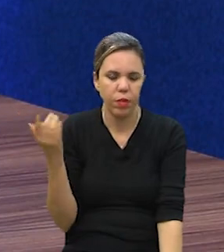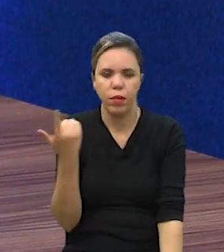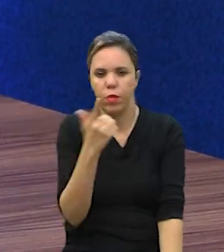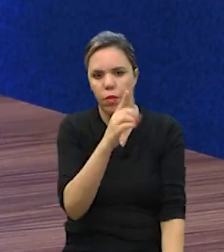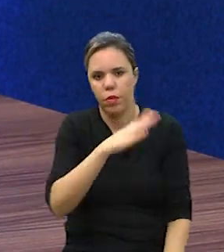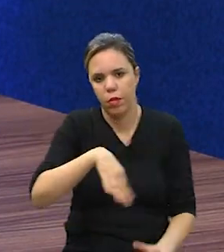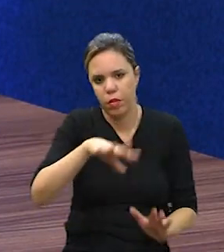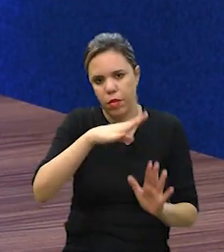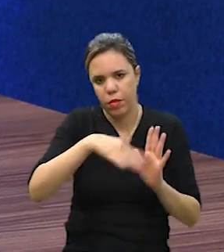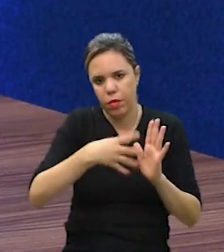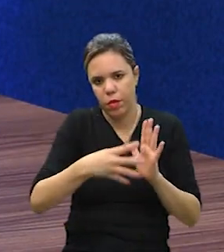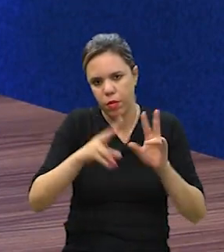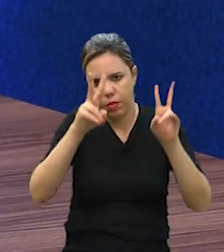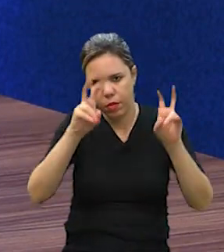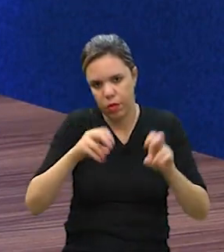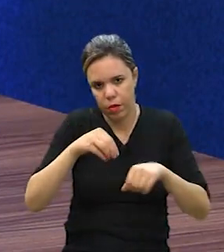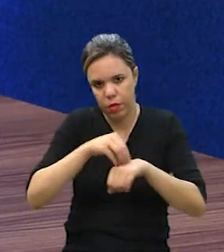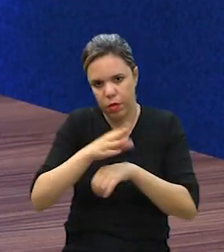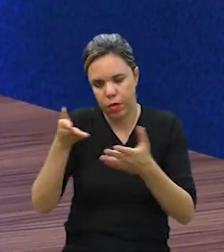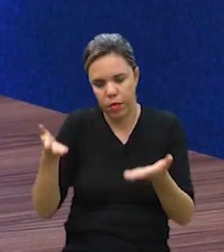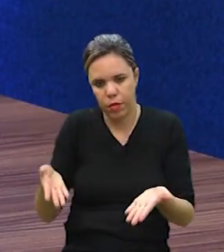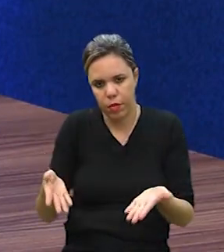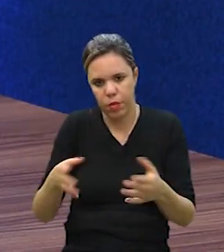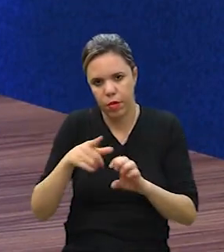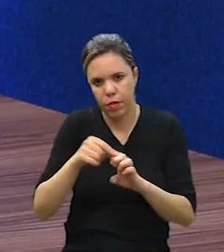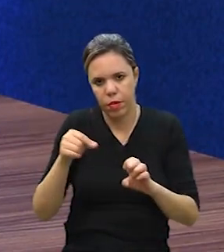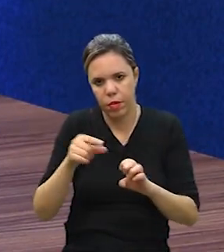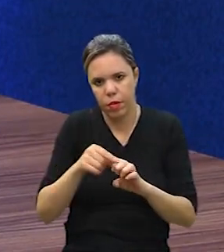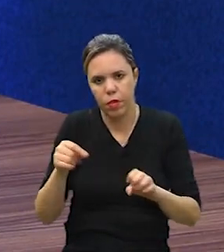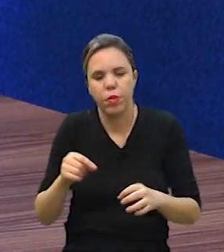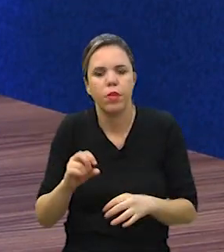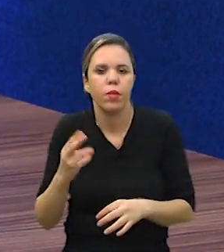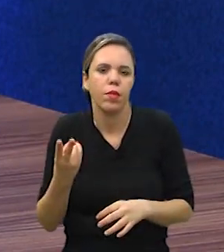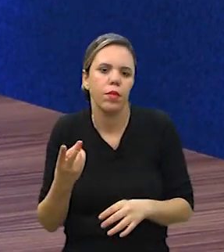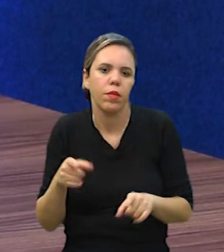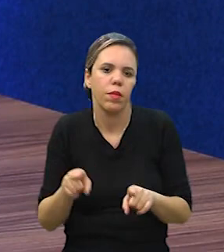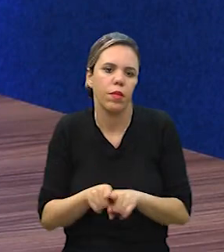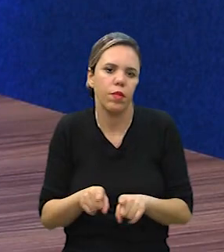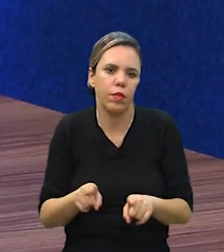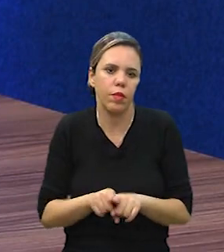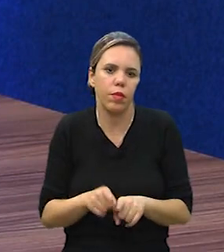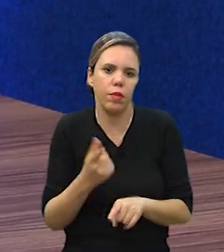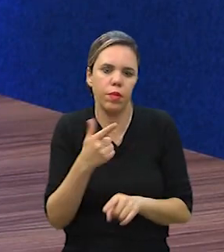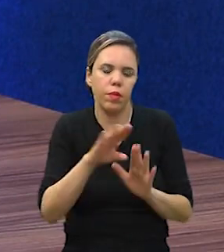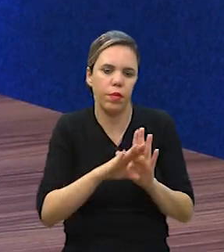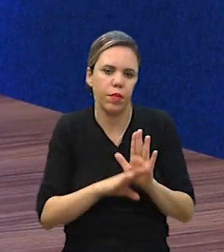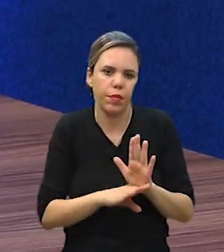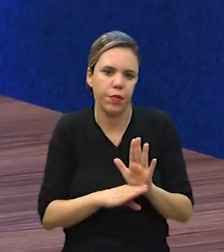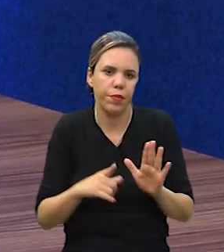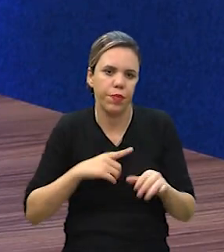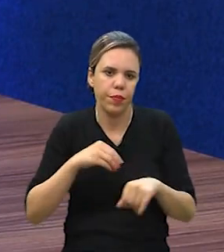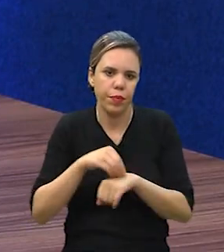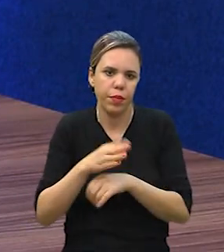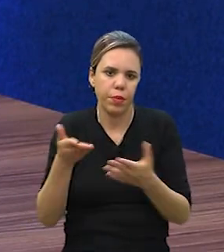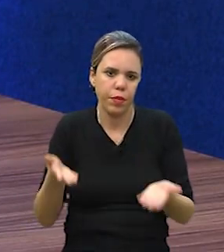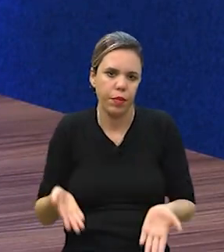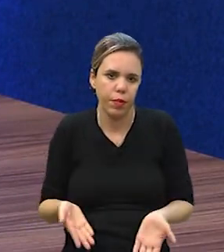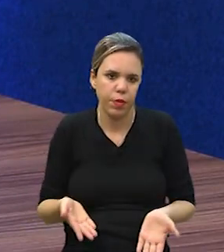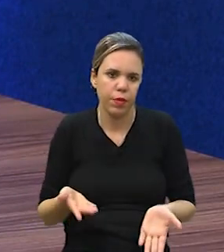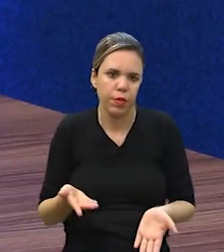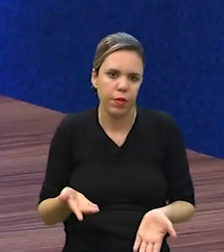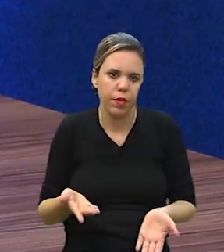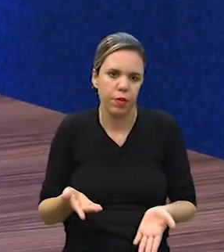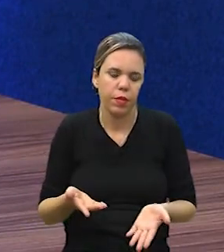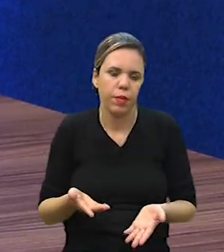esse quanto outros temas que nós trazemos aqui no Ser Empreendedor ou até mesmo outros programas que nós trazemos aqui